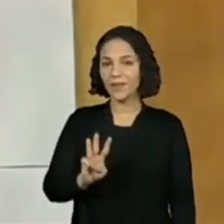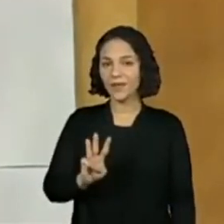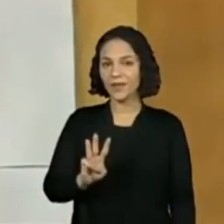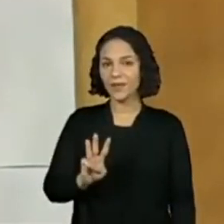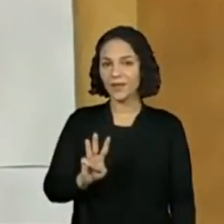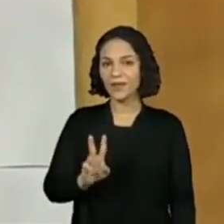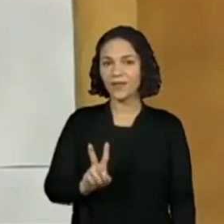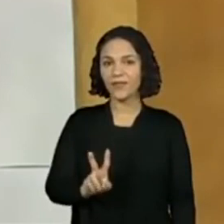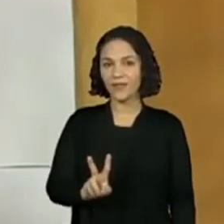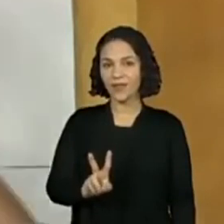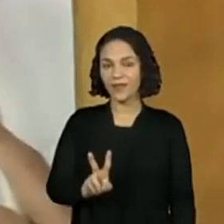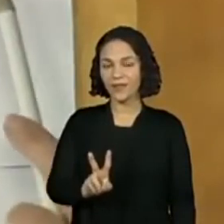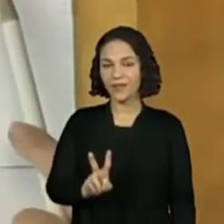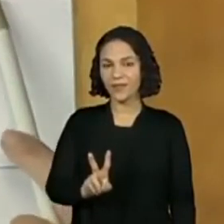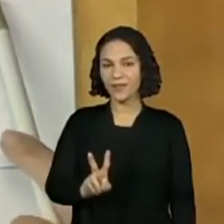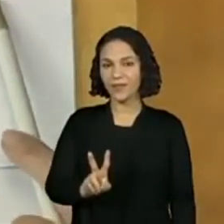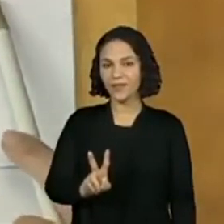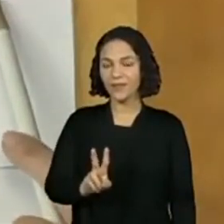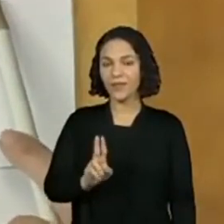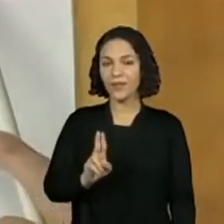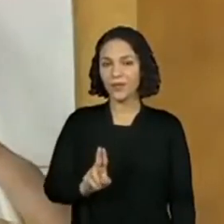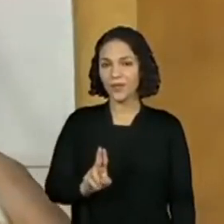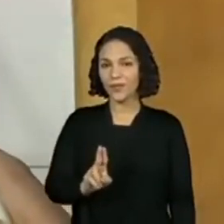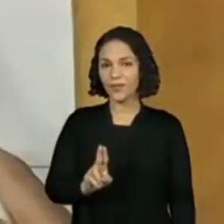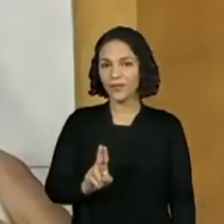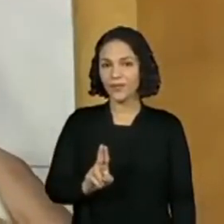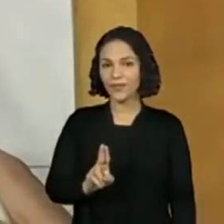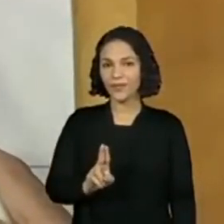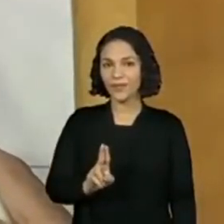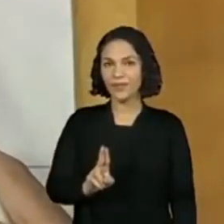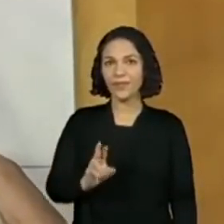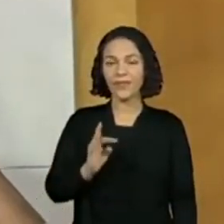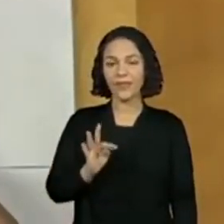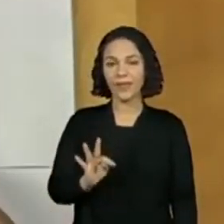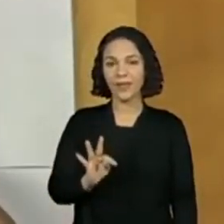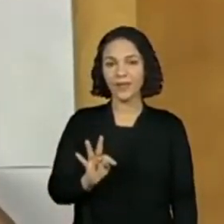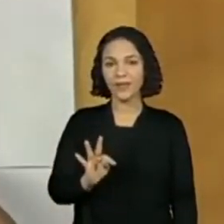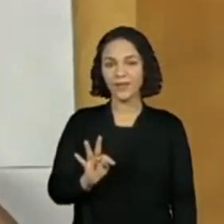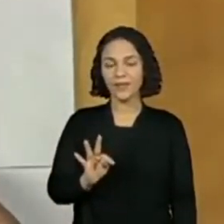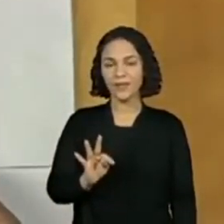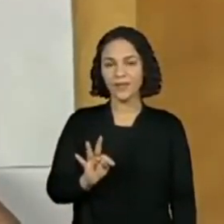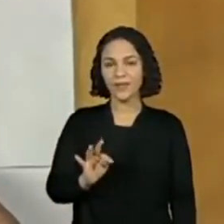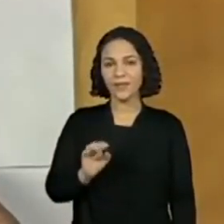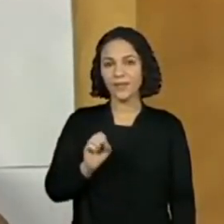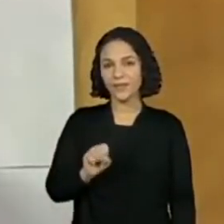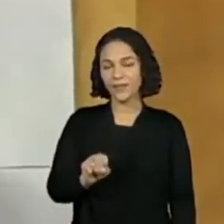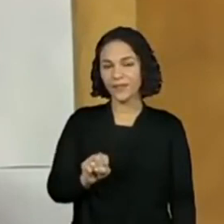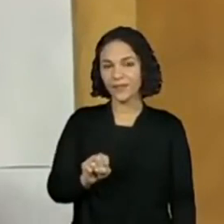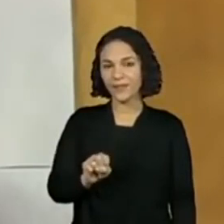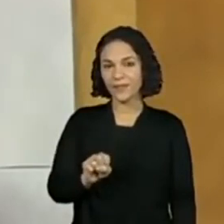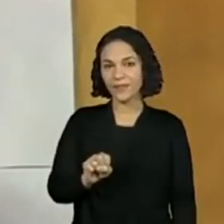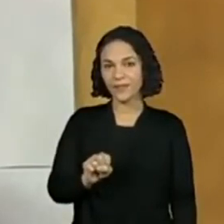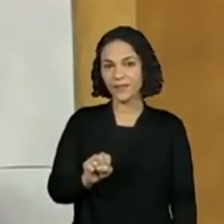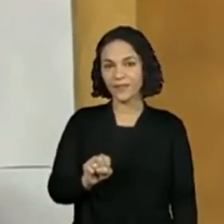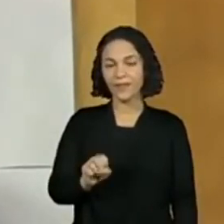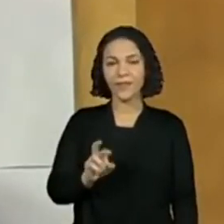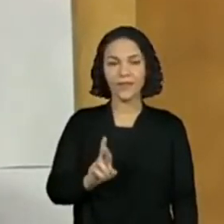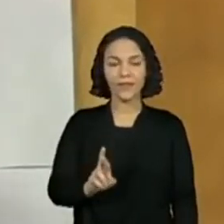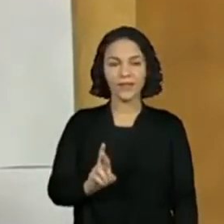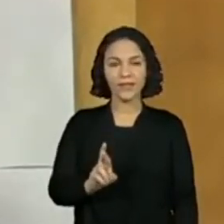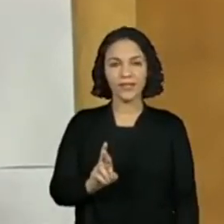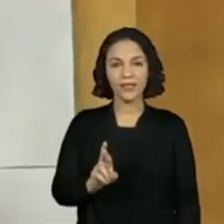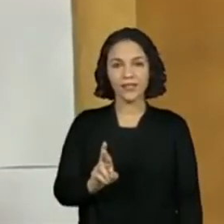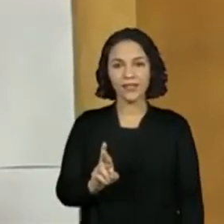V, U, T, S, R,